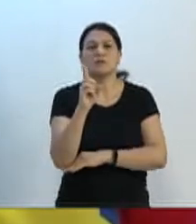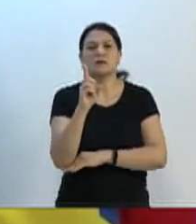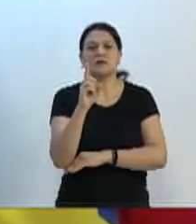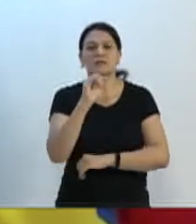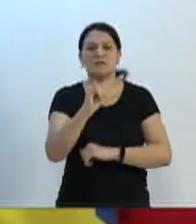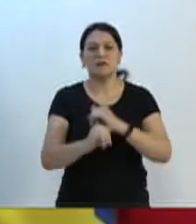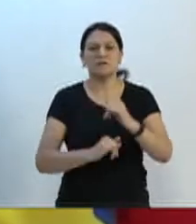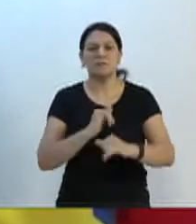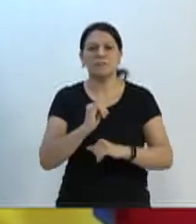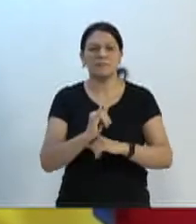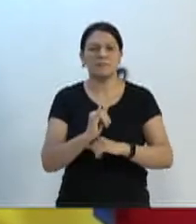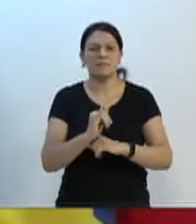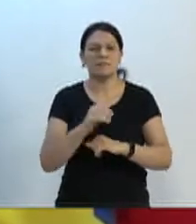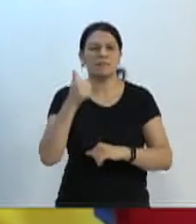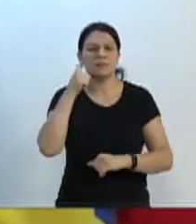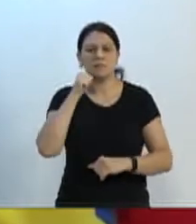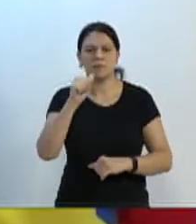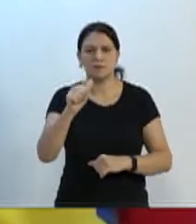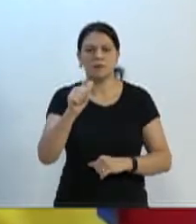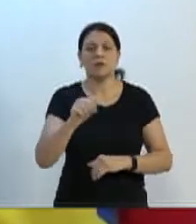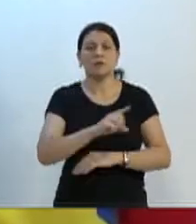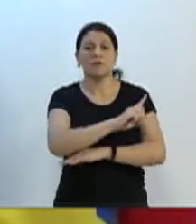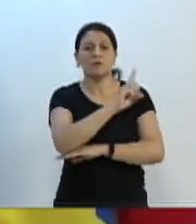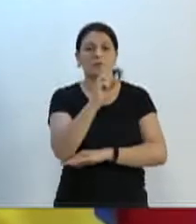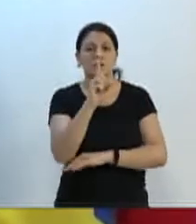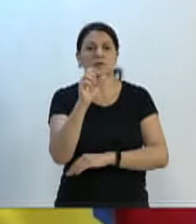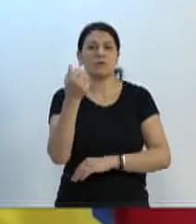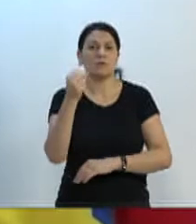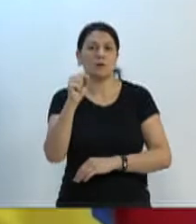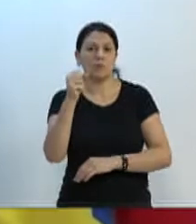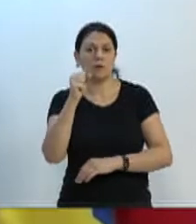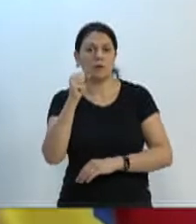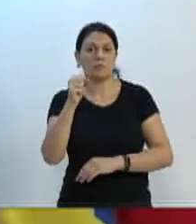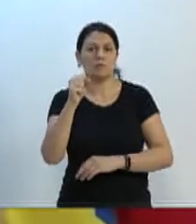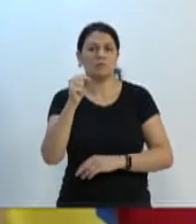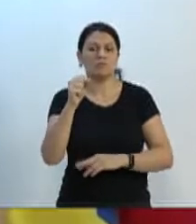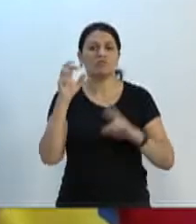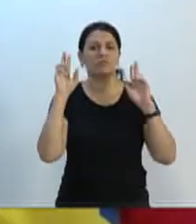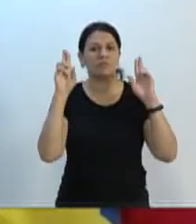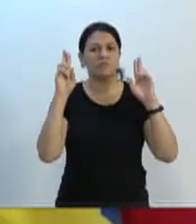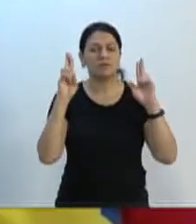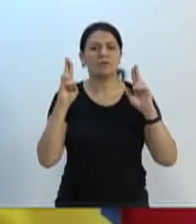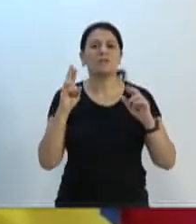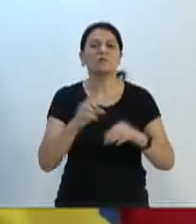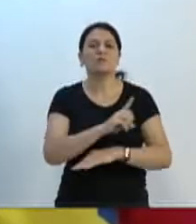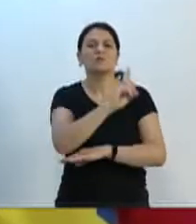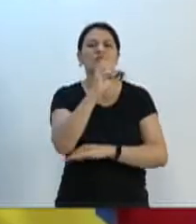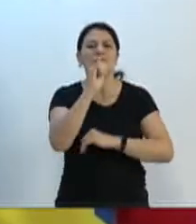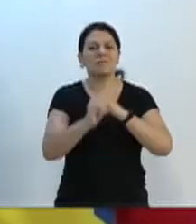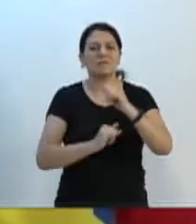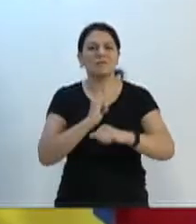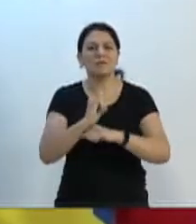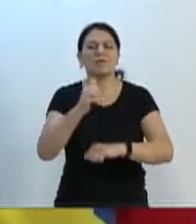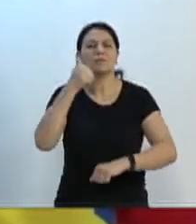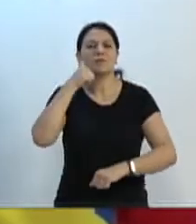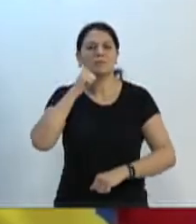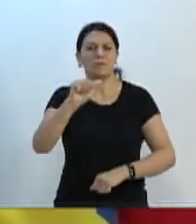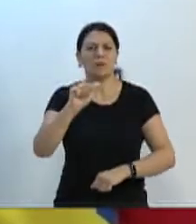Domingo, dia 8, nós comemoramos o Dia Internacional da Mulher. Um dia de luta